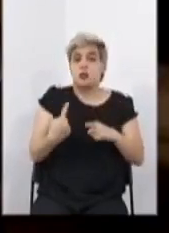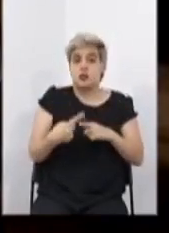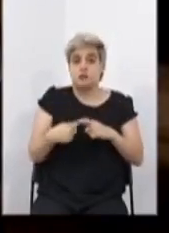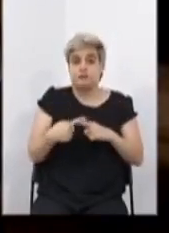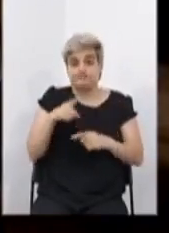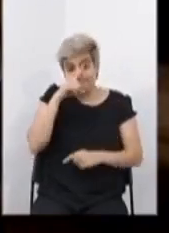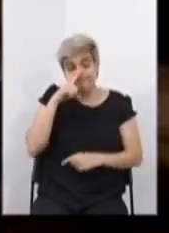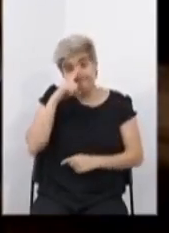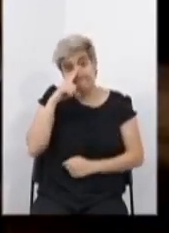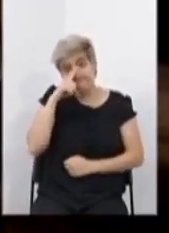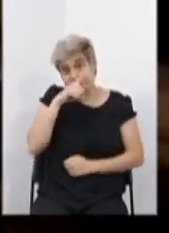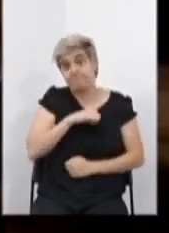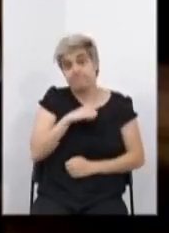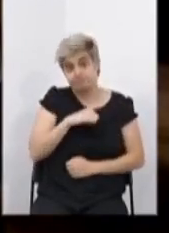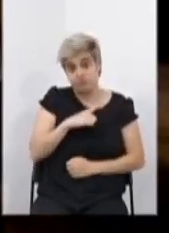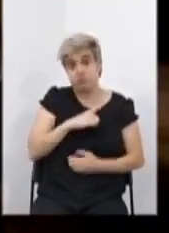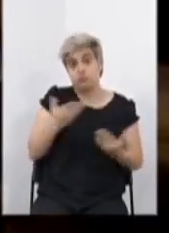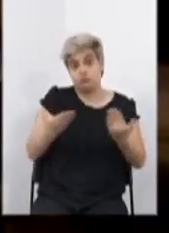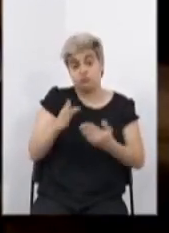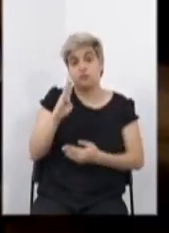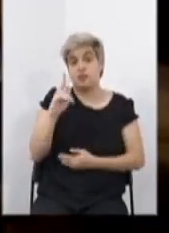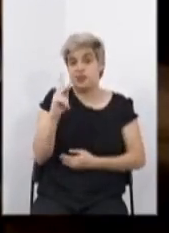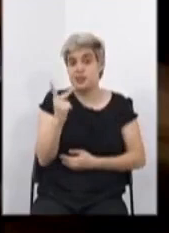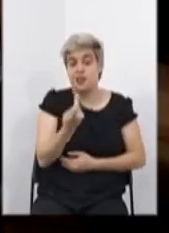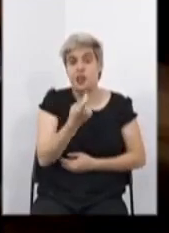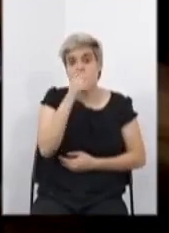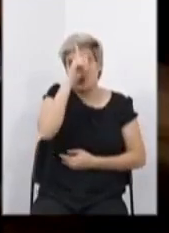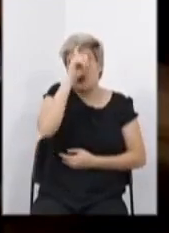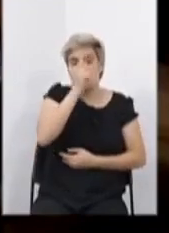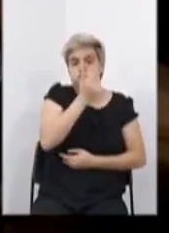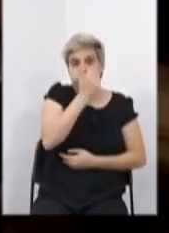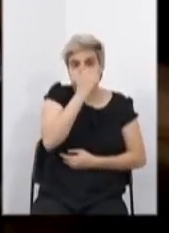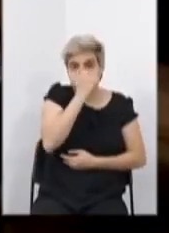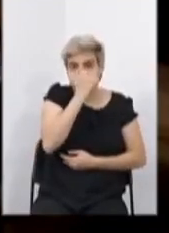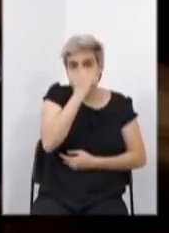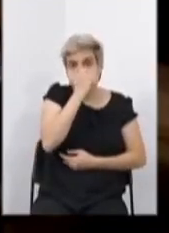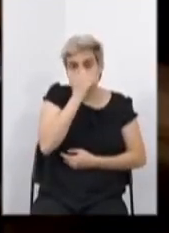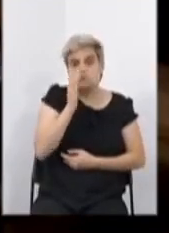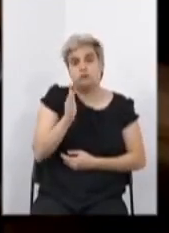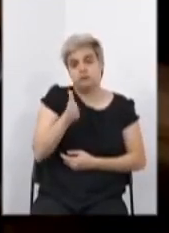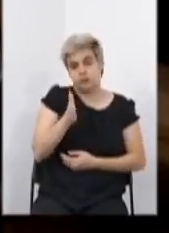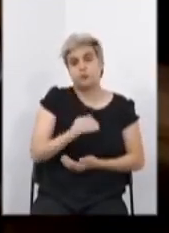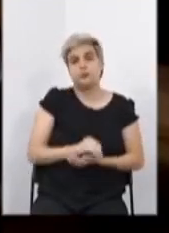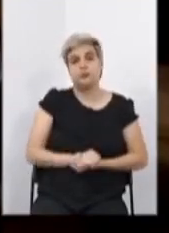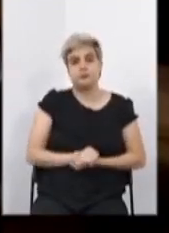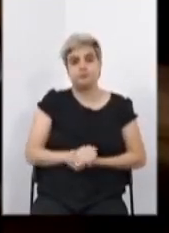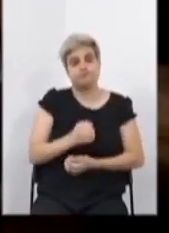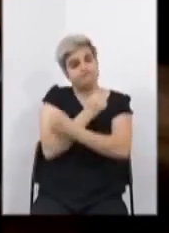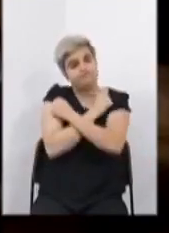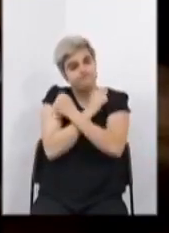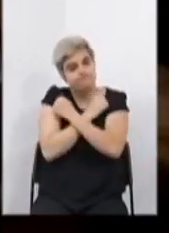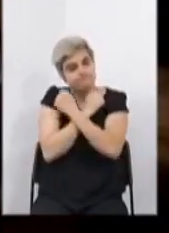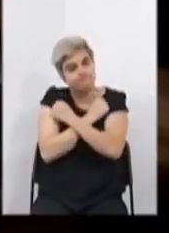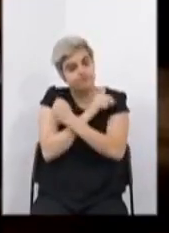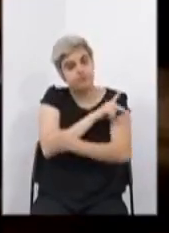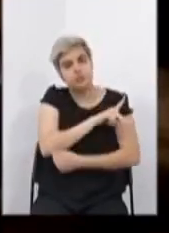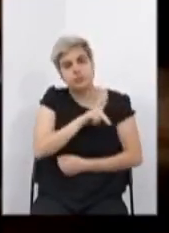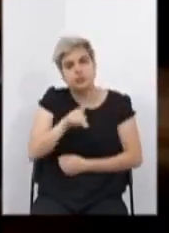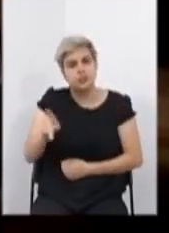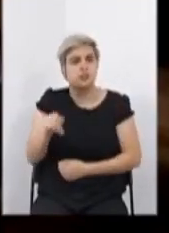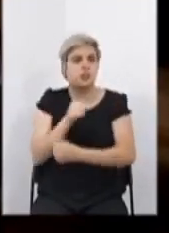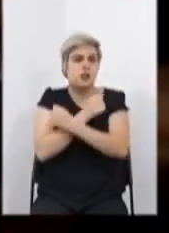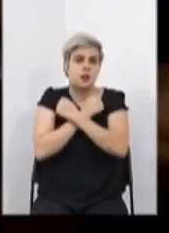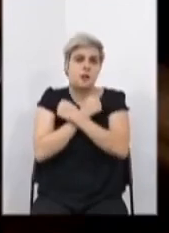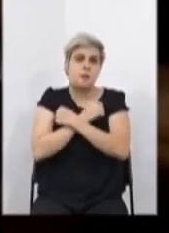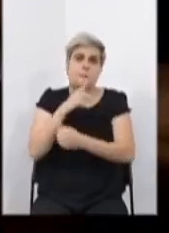risco, que hoje nós temos Belo Horizonte, com os hospitais esgotados, a possibilidade de vaga para tratamento. Um abraço, presidente, um abraço, doutor